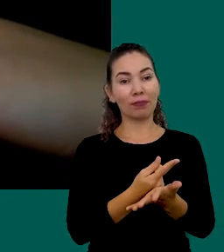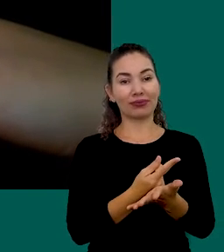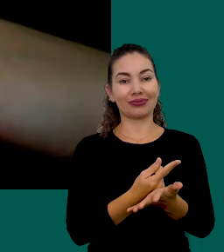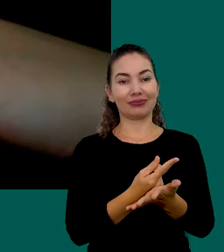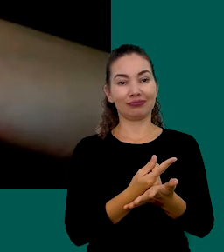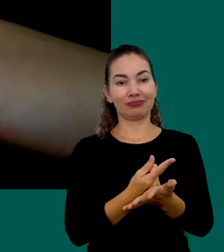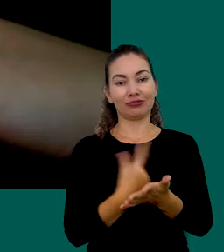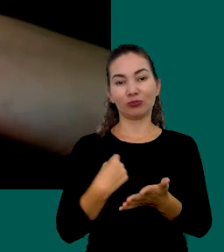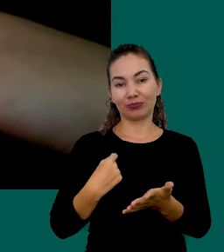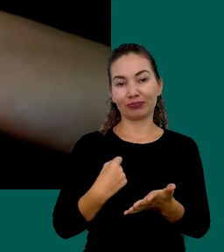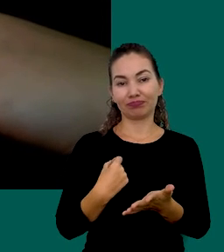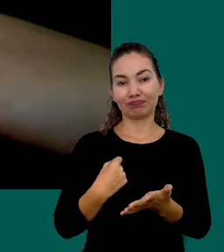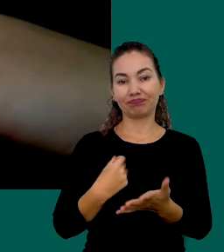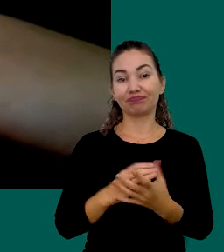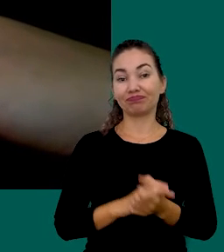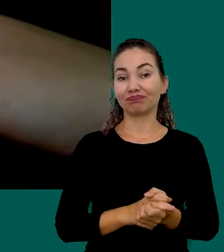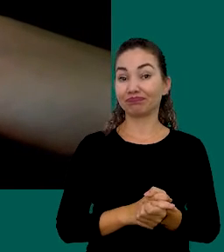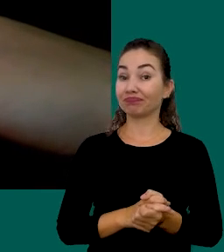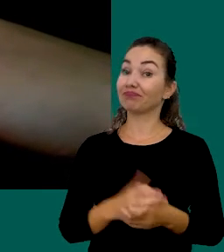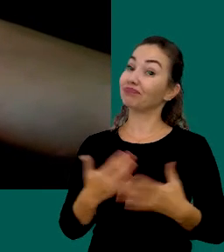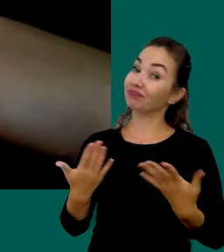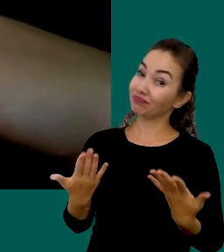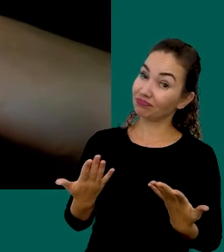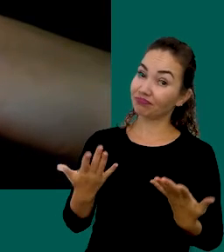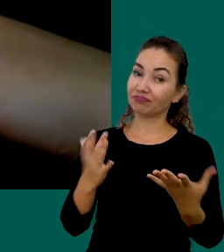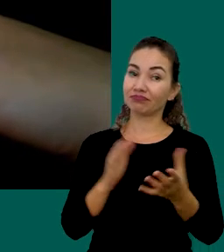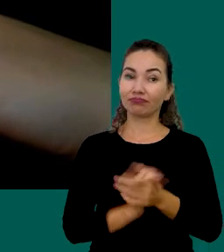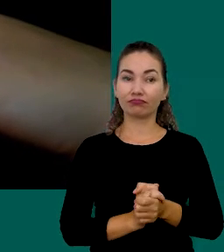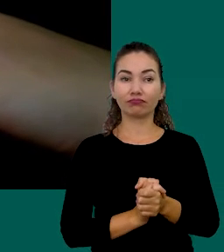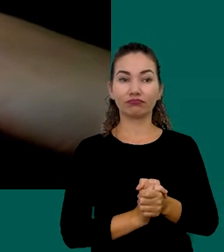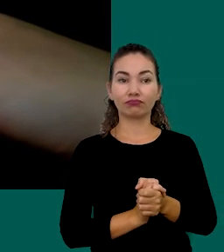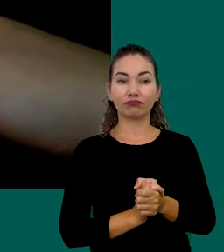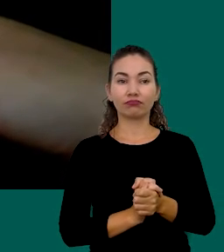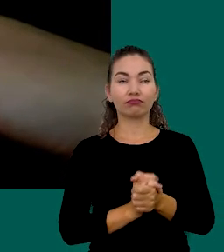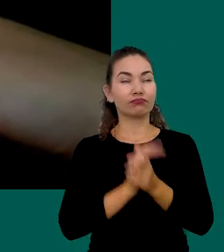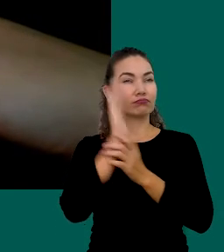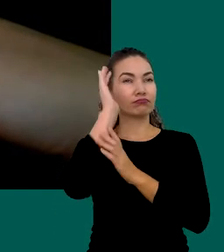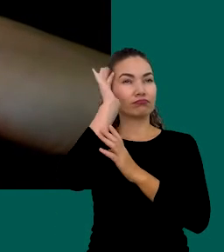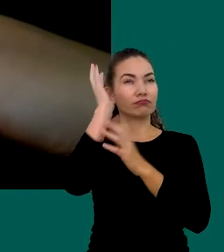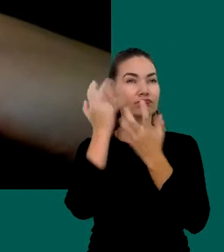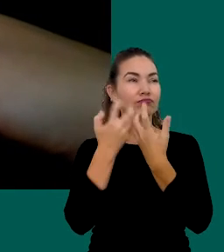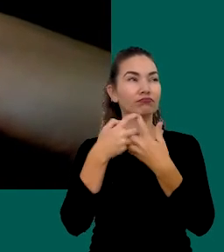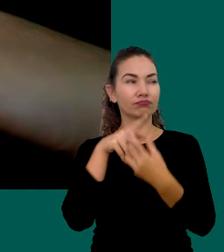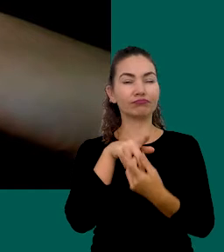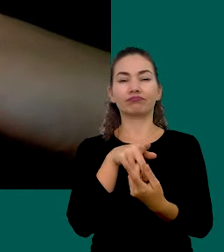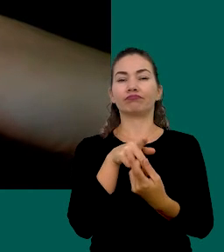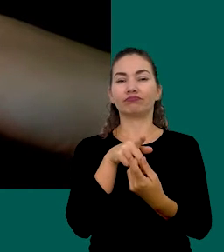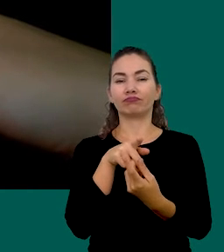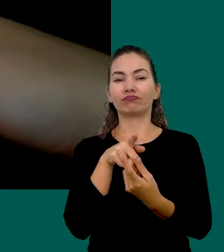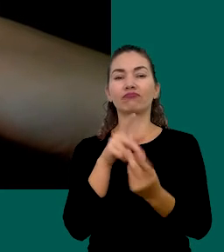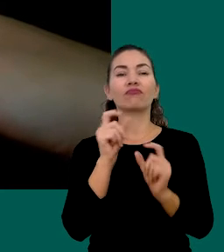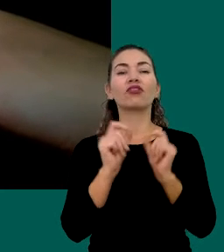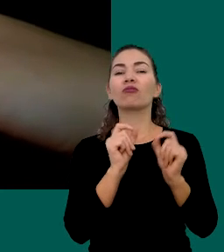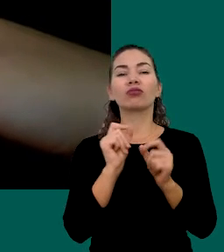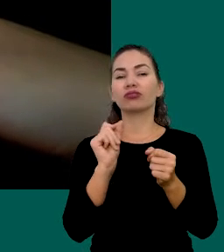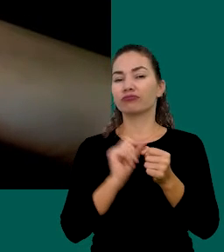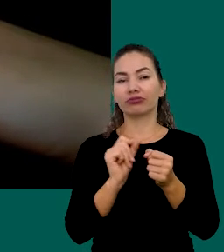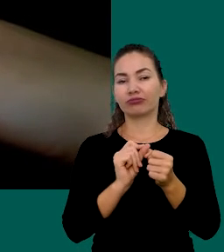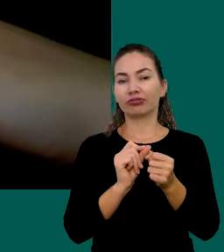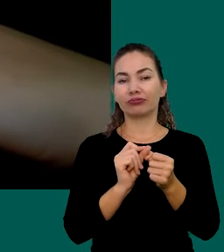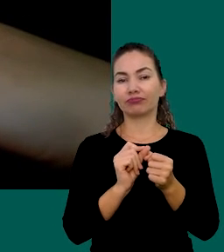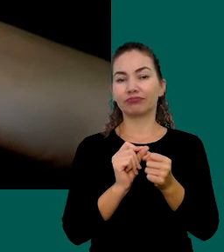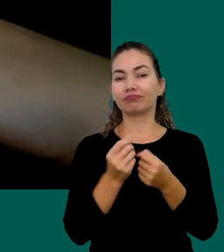roupa Então Fica Essa reflexão O que Você faria Nesse caso